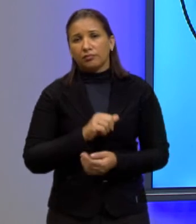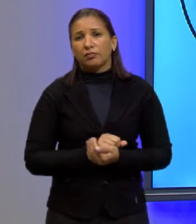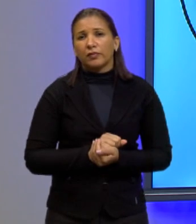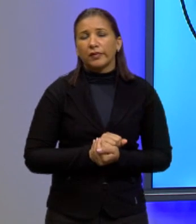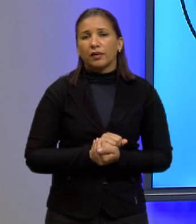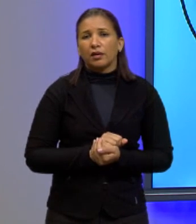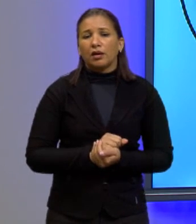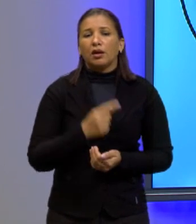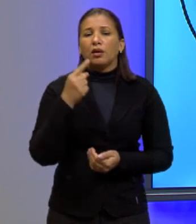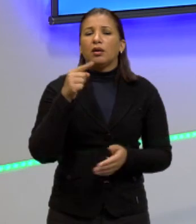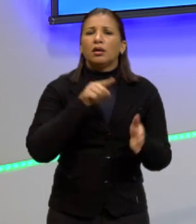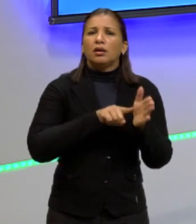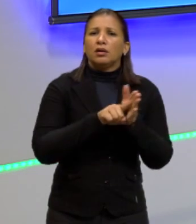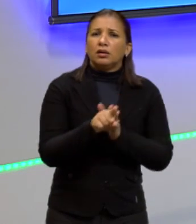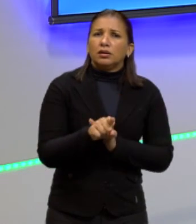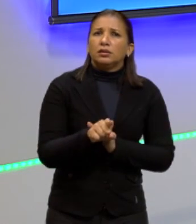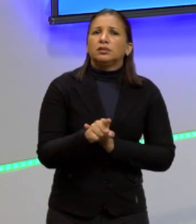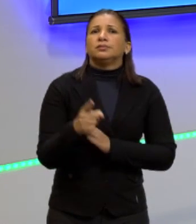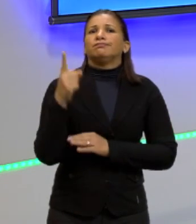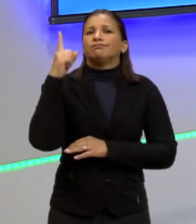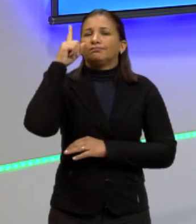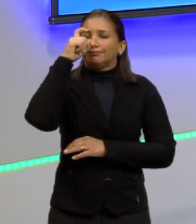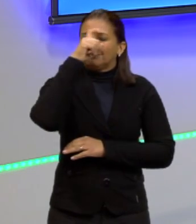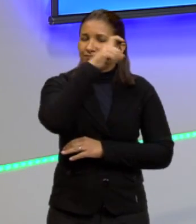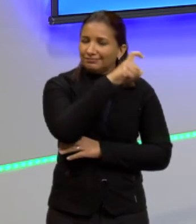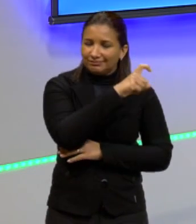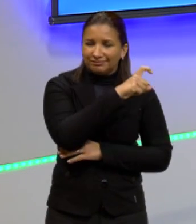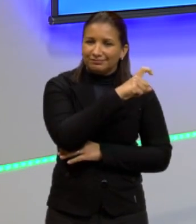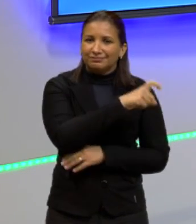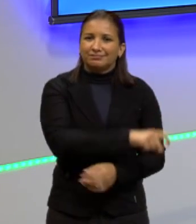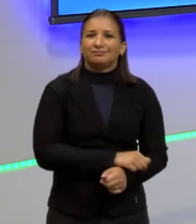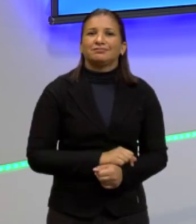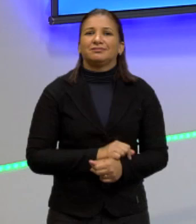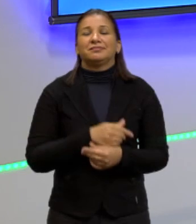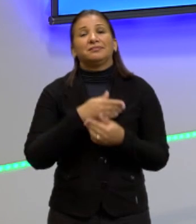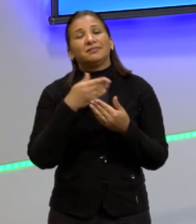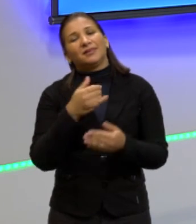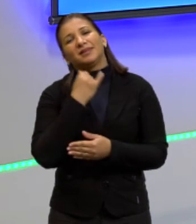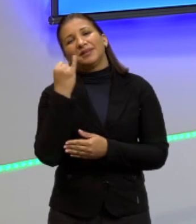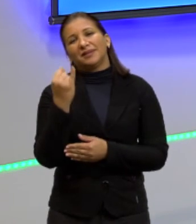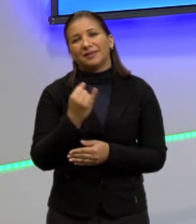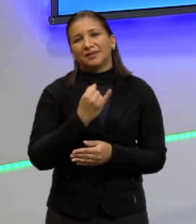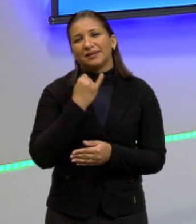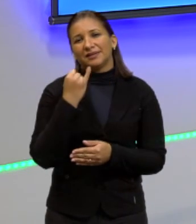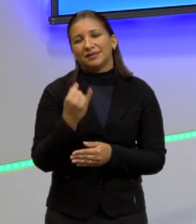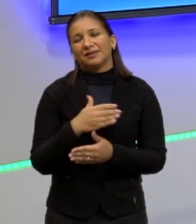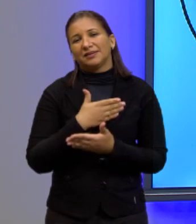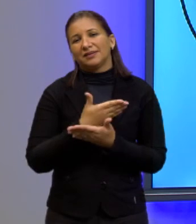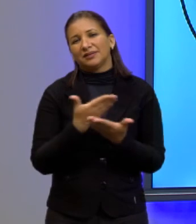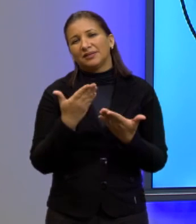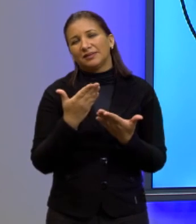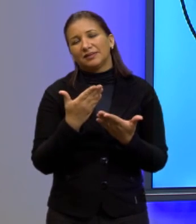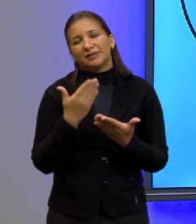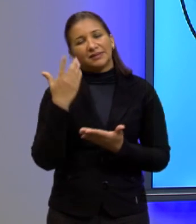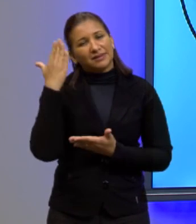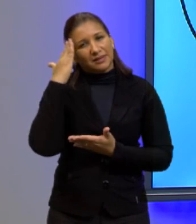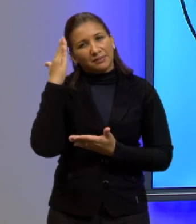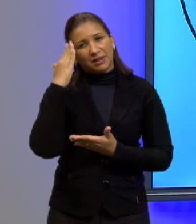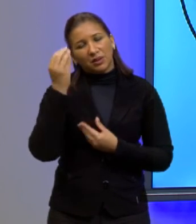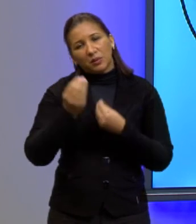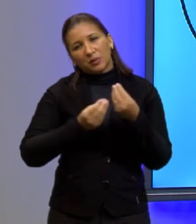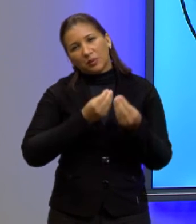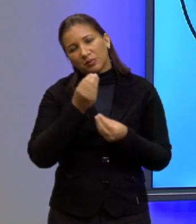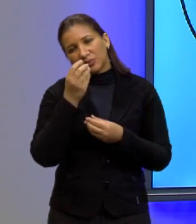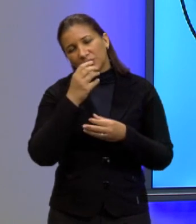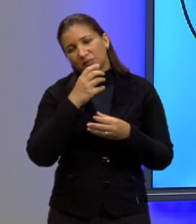uma questão de nível bem difícil tá? mas que é importante a gente saber que a gente tem condições de fazer e de